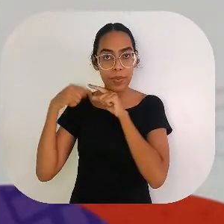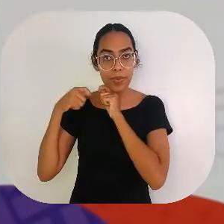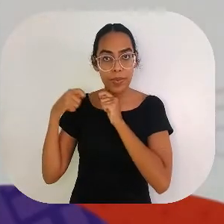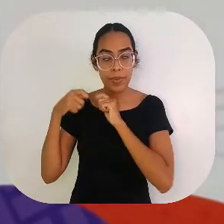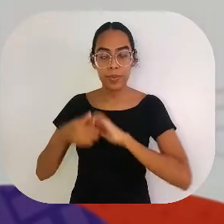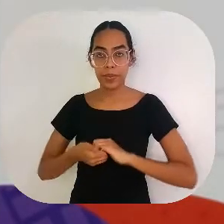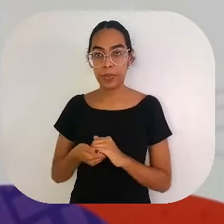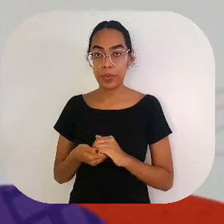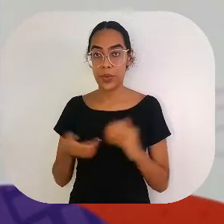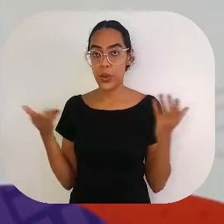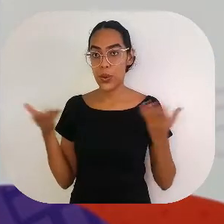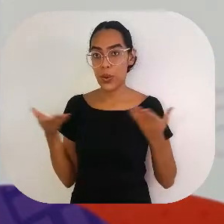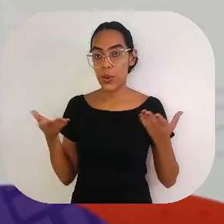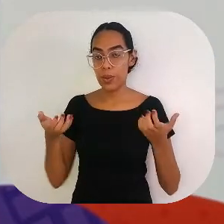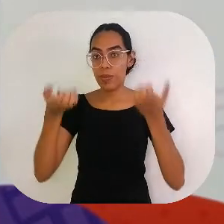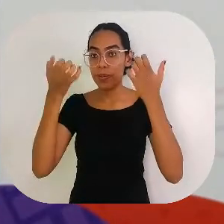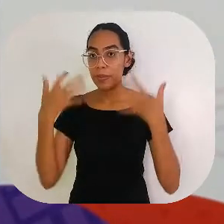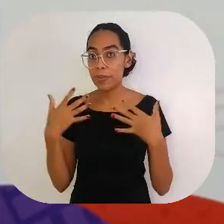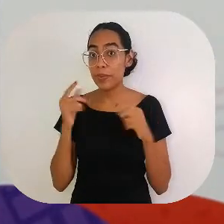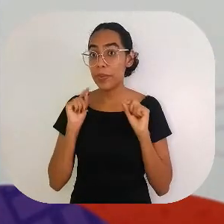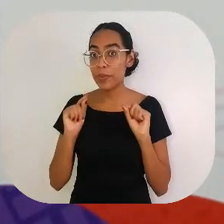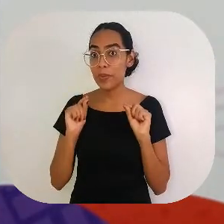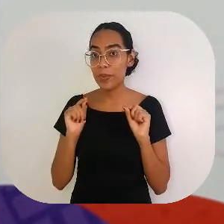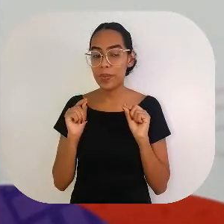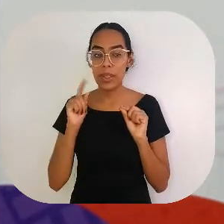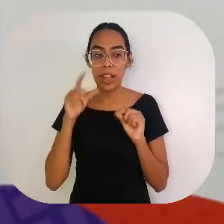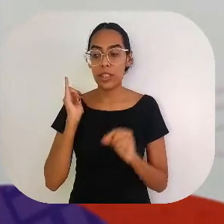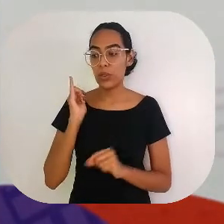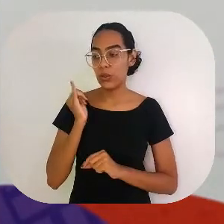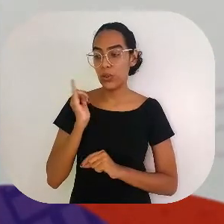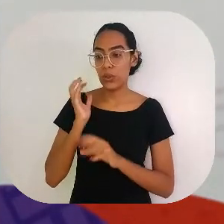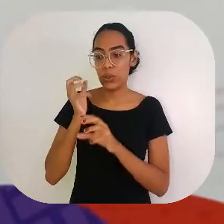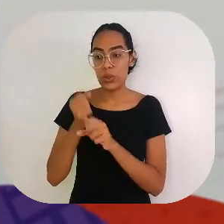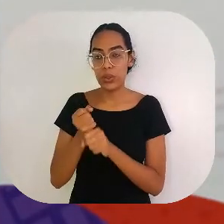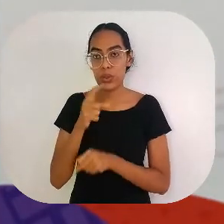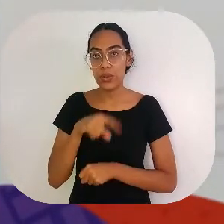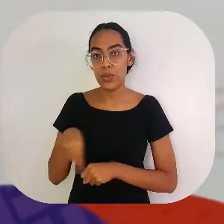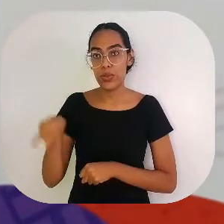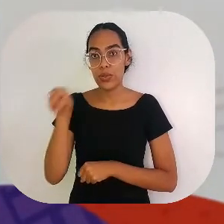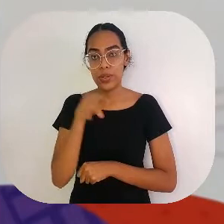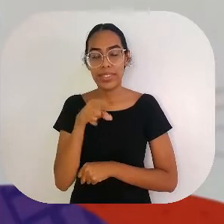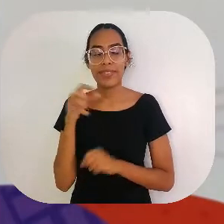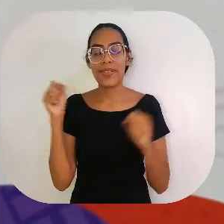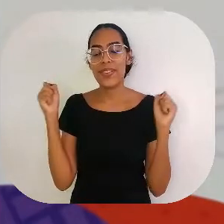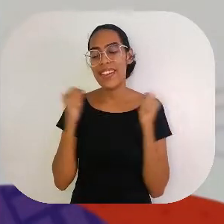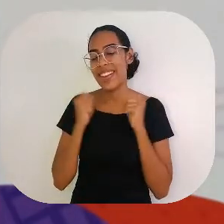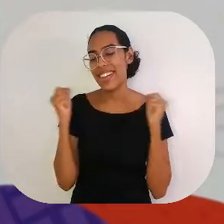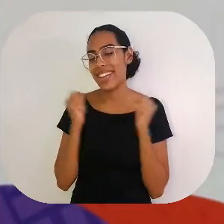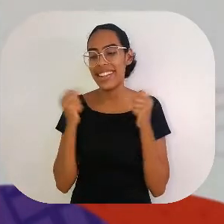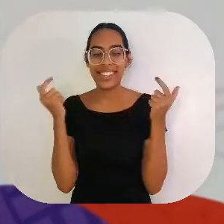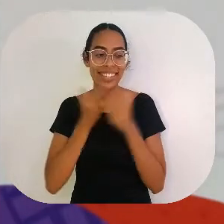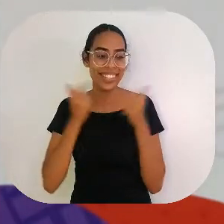preparei um momento muito especial para a gente. Eu trouxe histórias que vocês vão